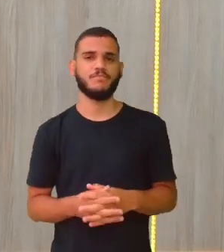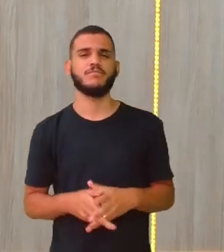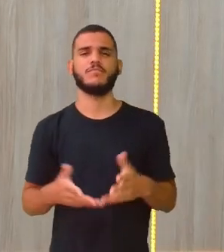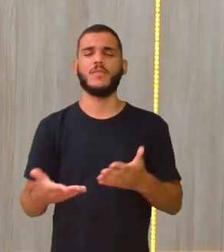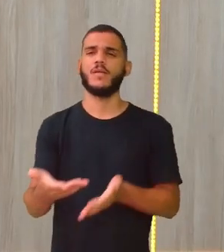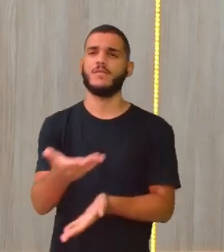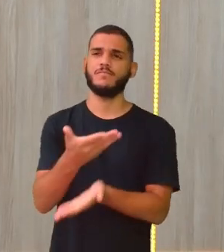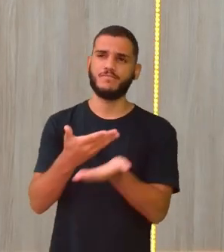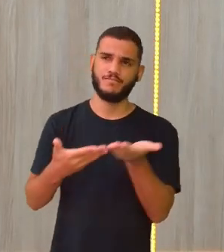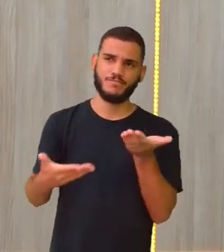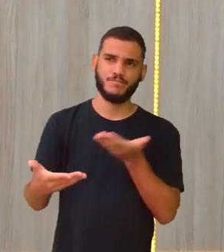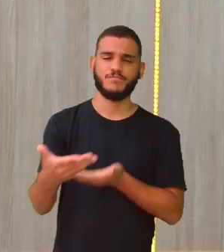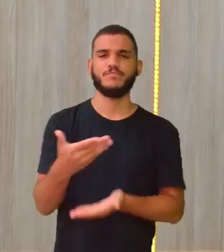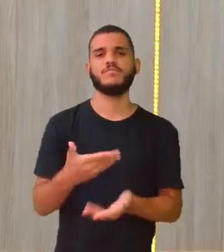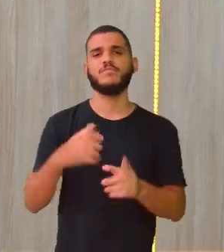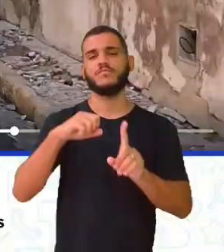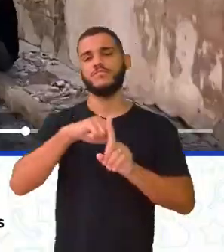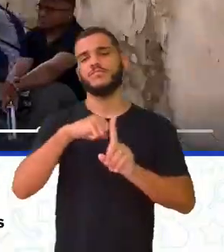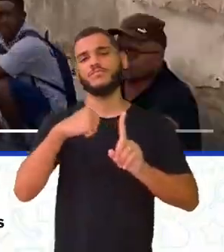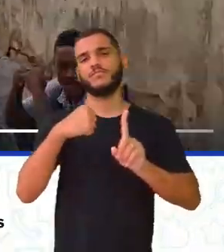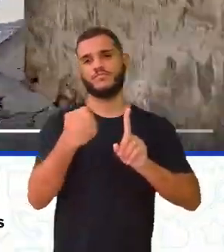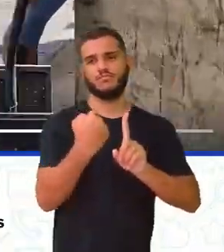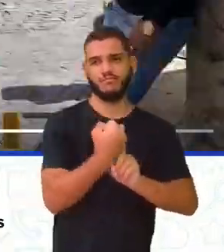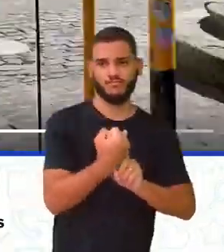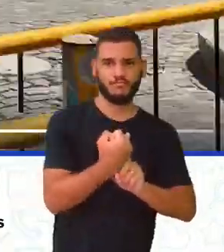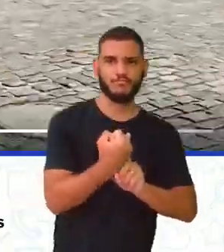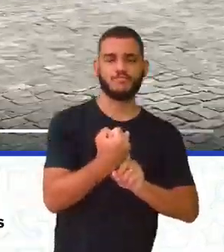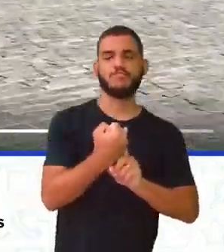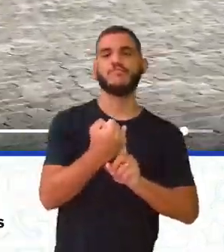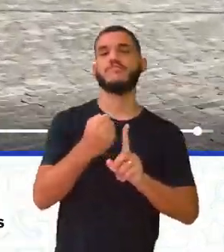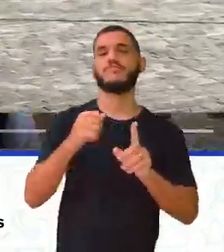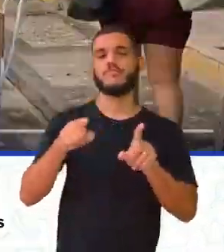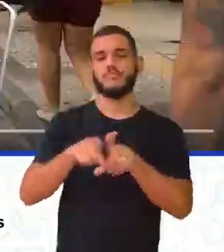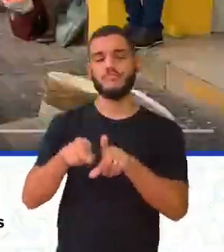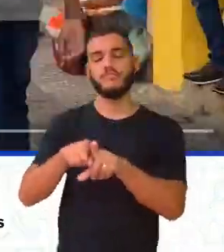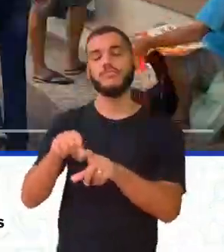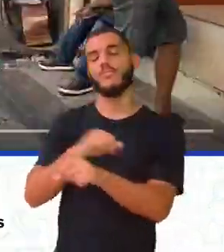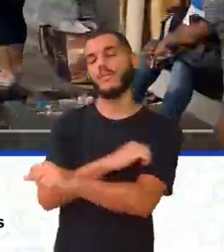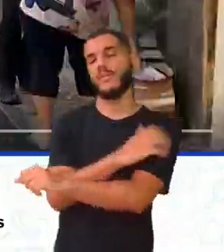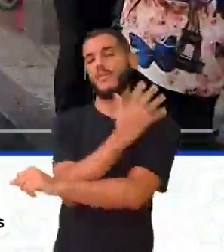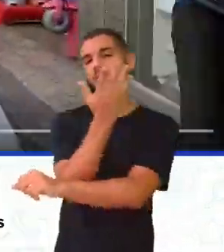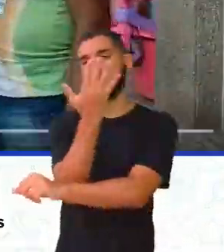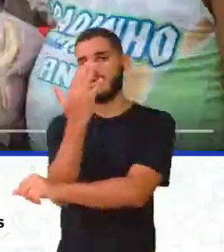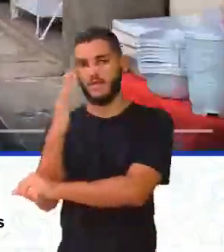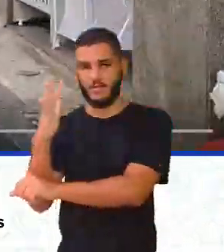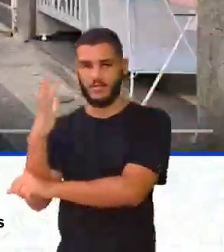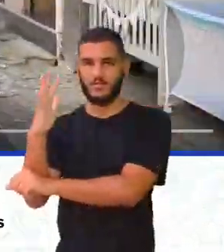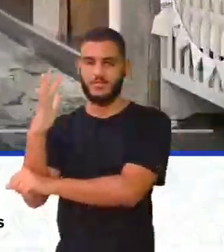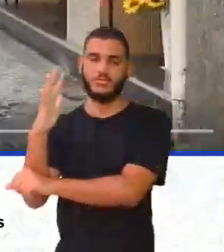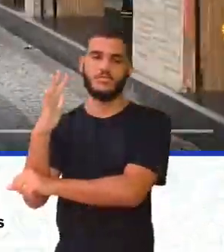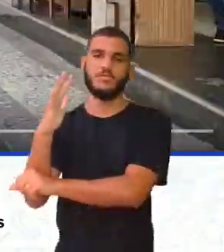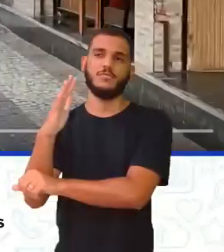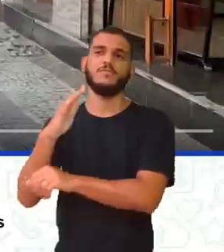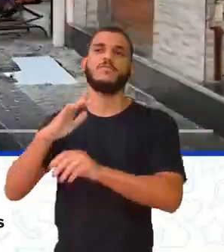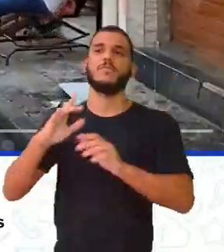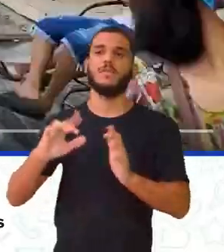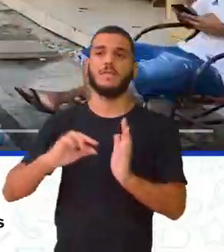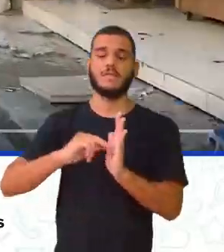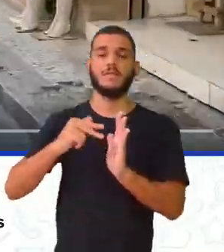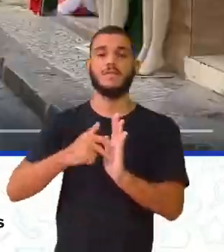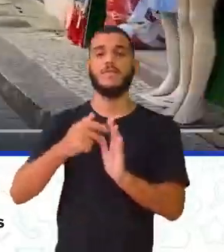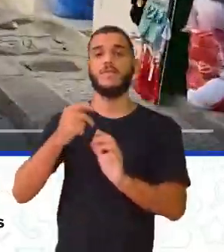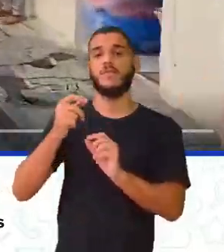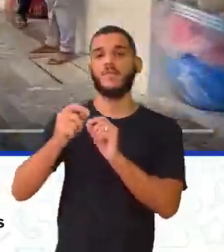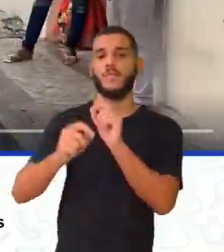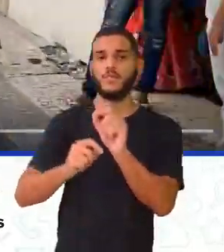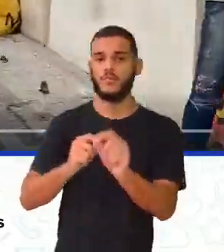relações entre sociedade e natureza refletem